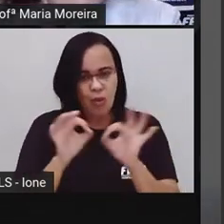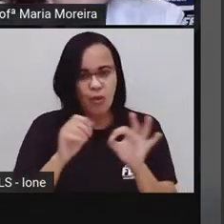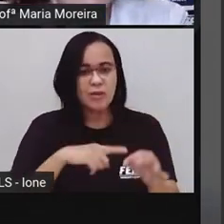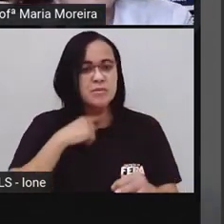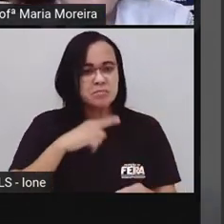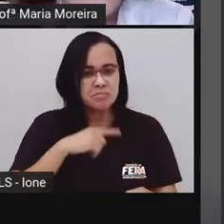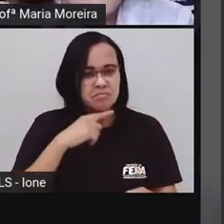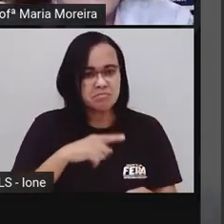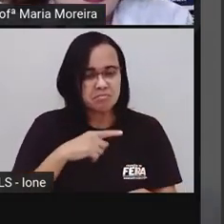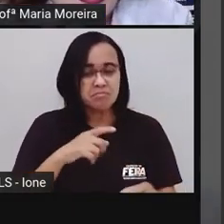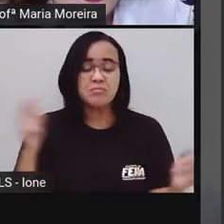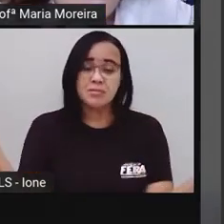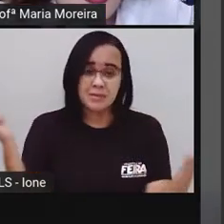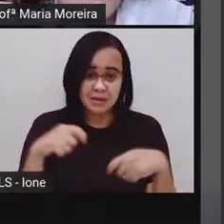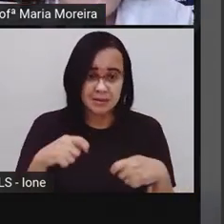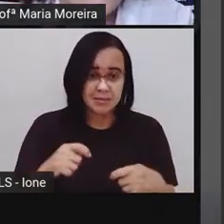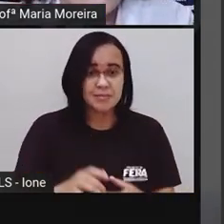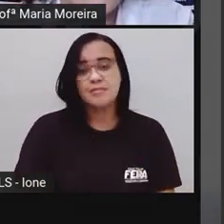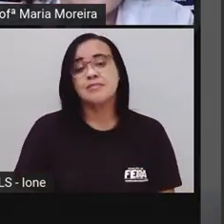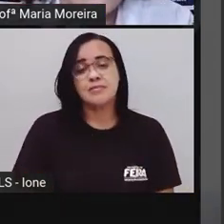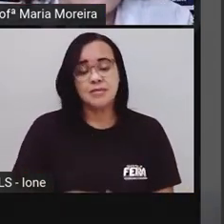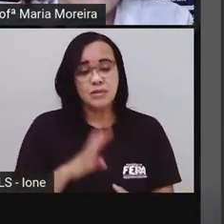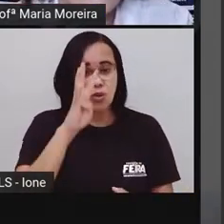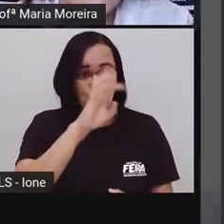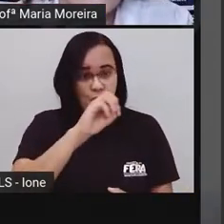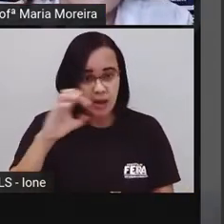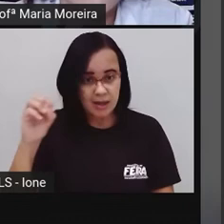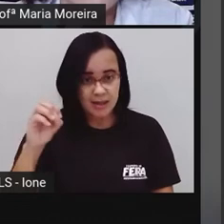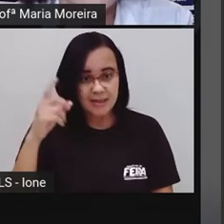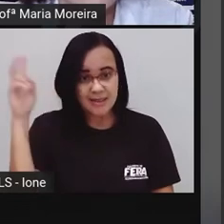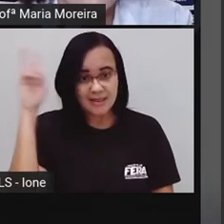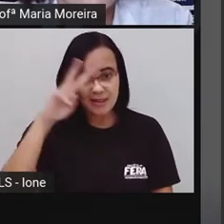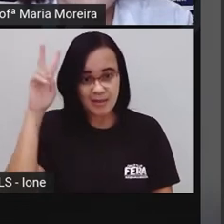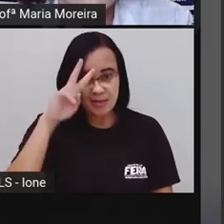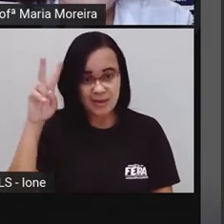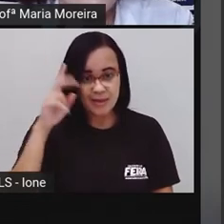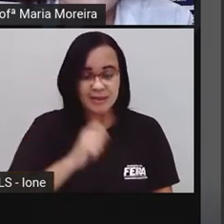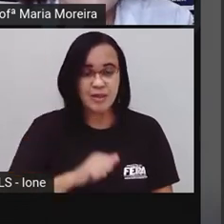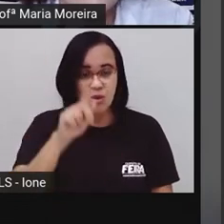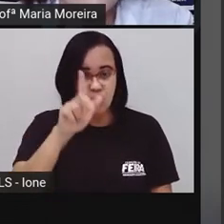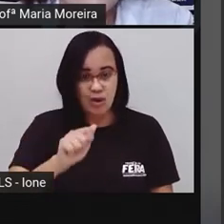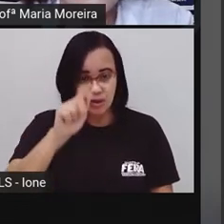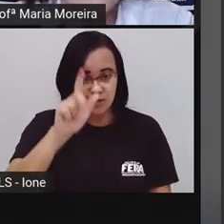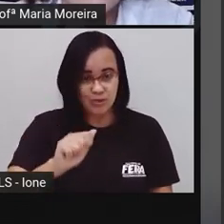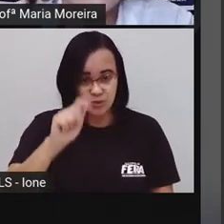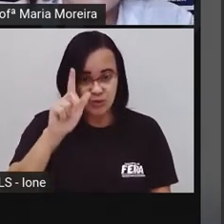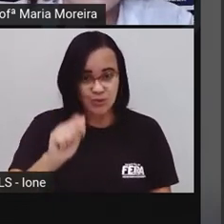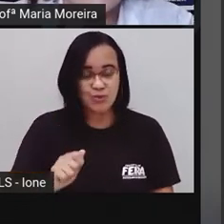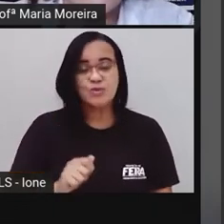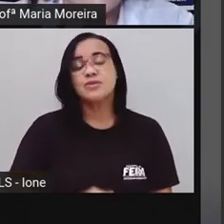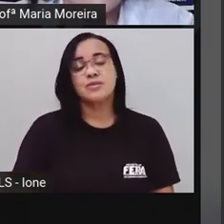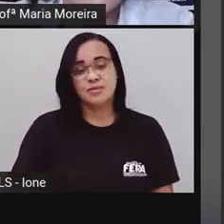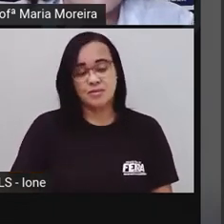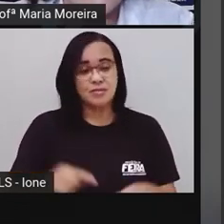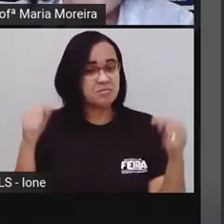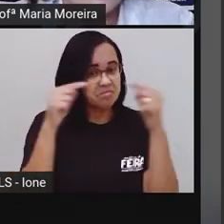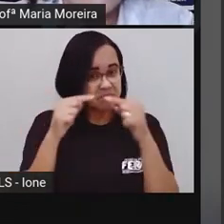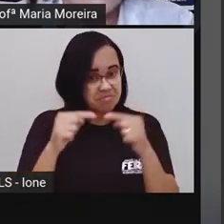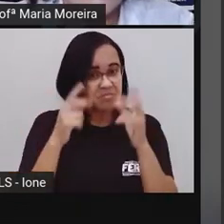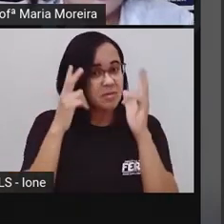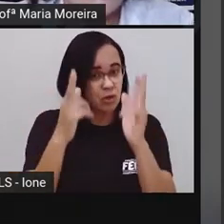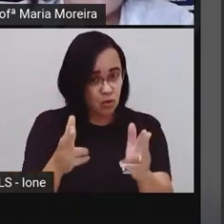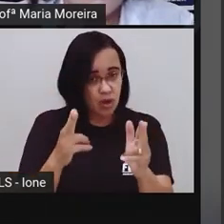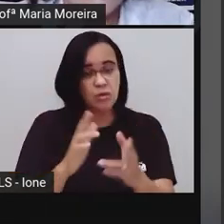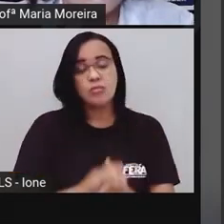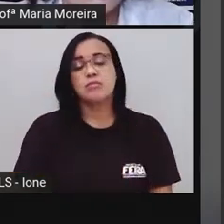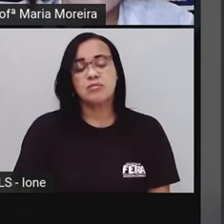E aí, aqui eu tenho o quarenta aqui também, não foi isso que a gente utilizou o azulzinho? Pronto. O quarenta, gente, é a mesma coisa. Botei